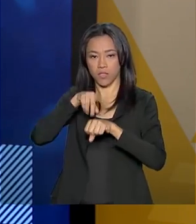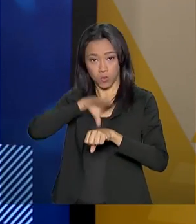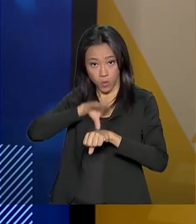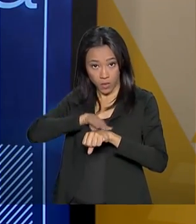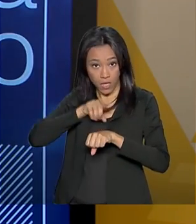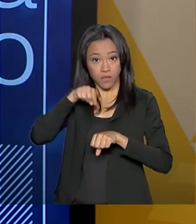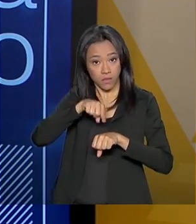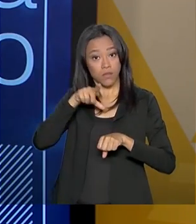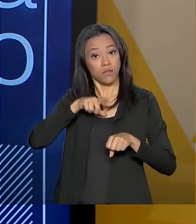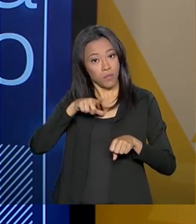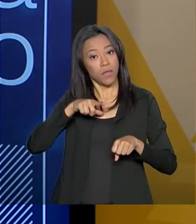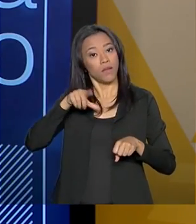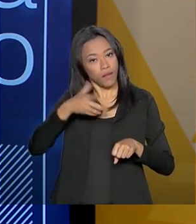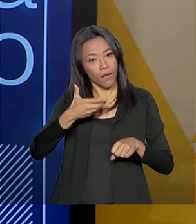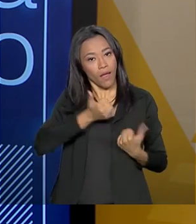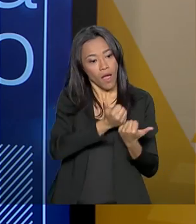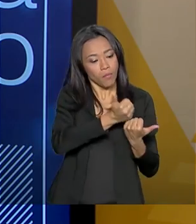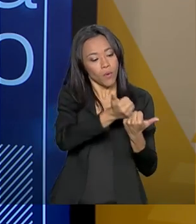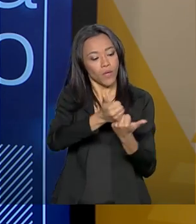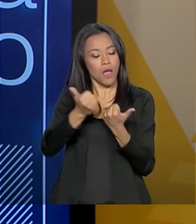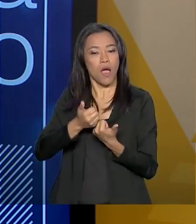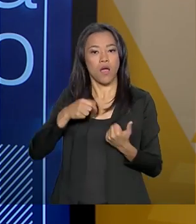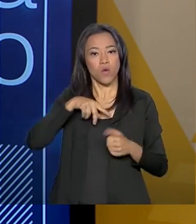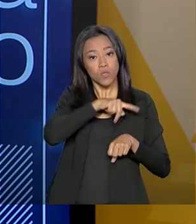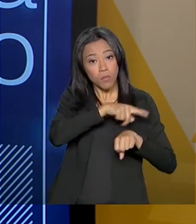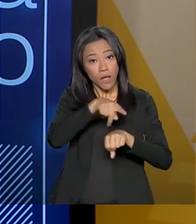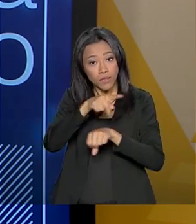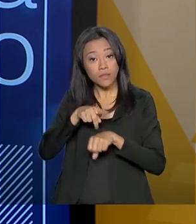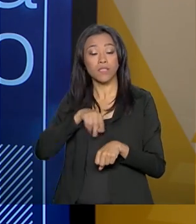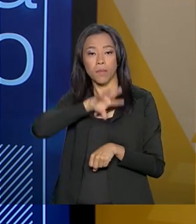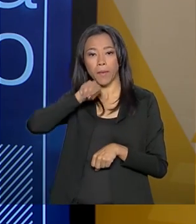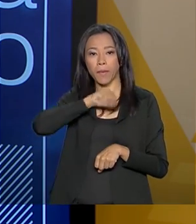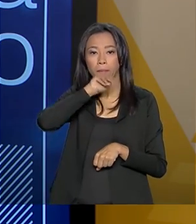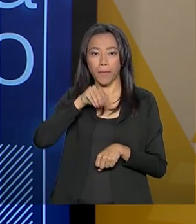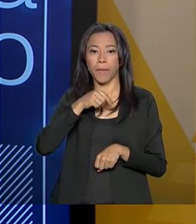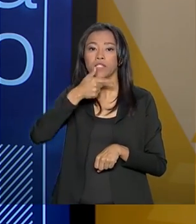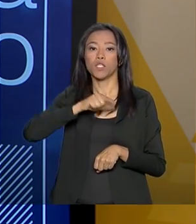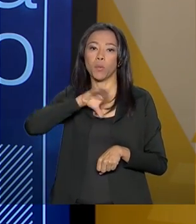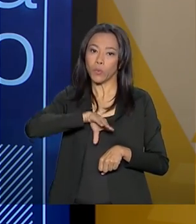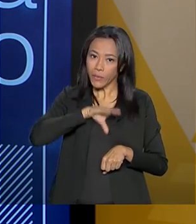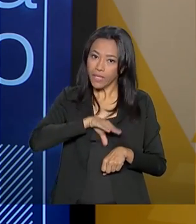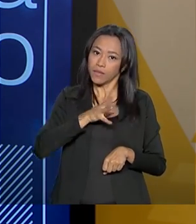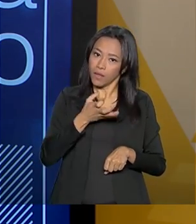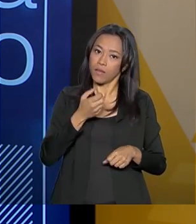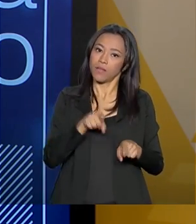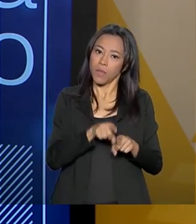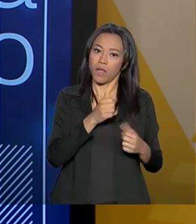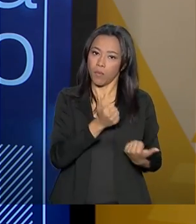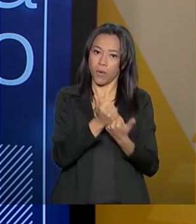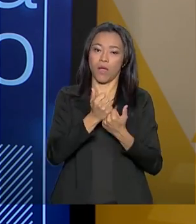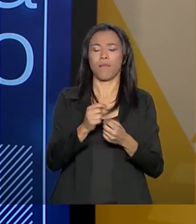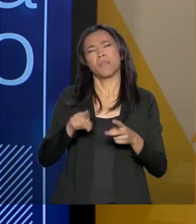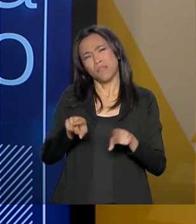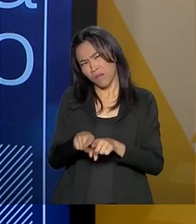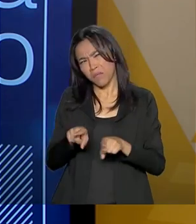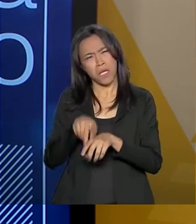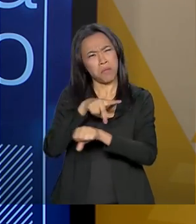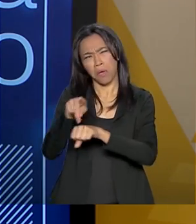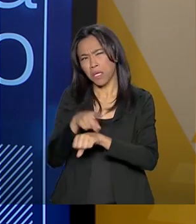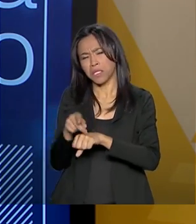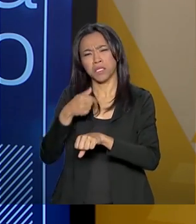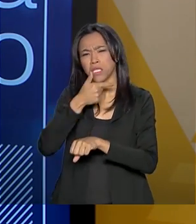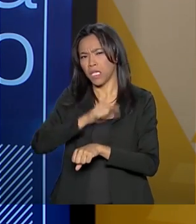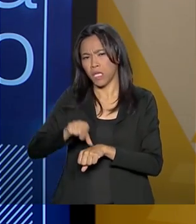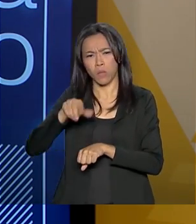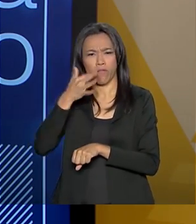cooperação com os países de língua portuguesa da África. Mas países de língua francesa, inglesa,